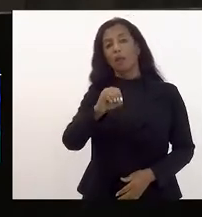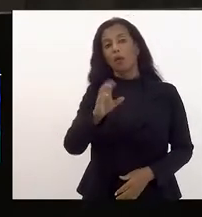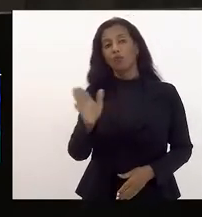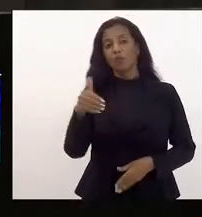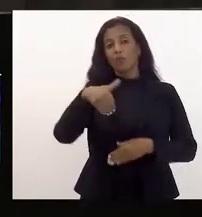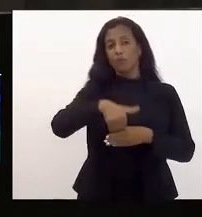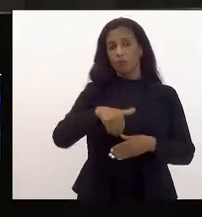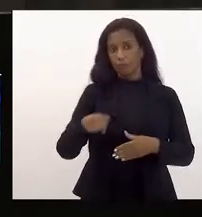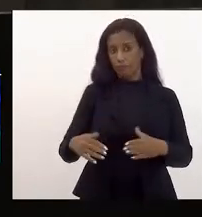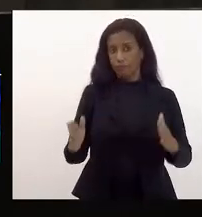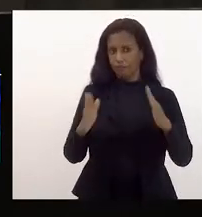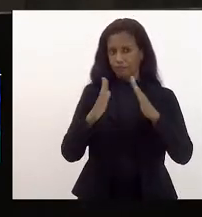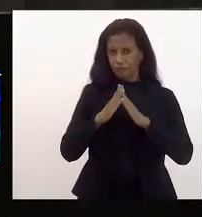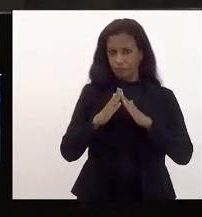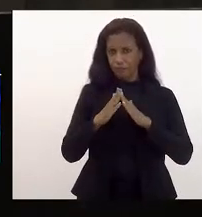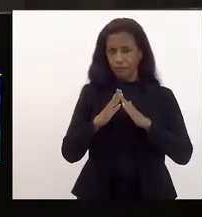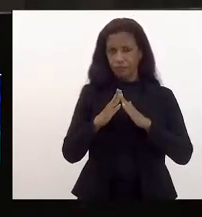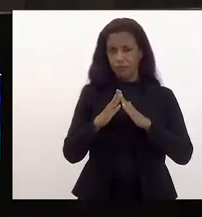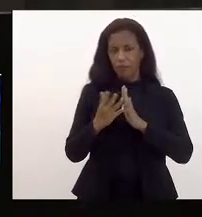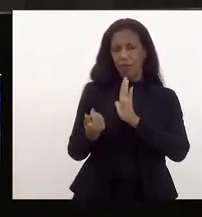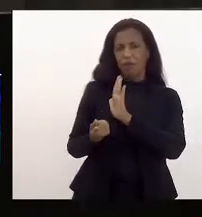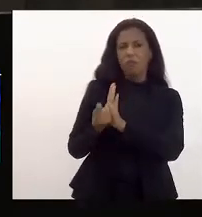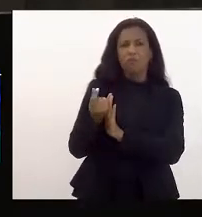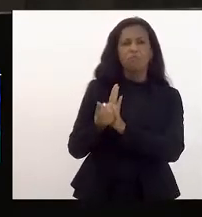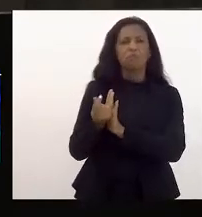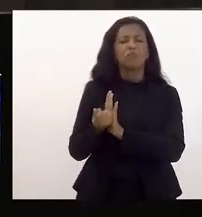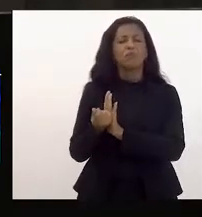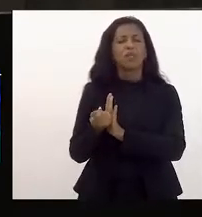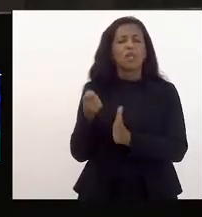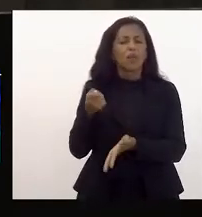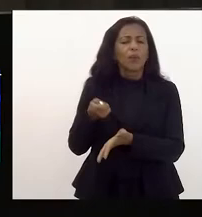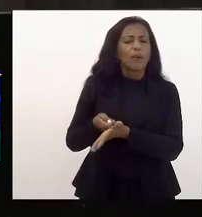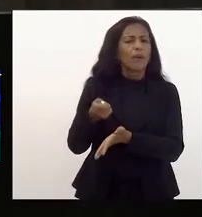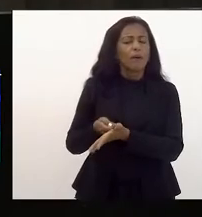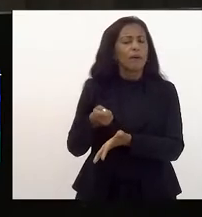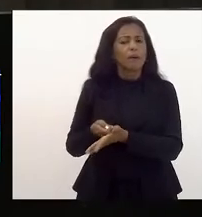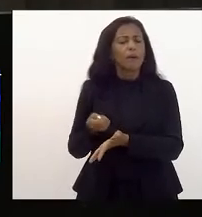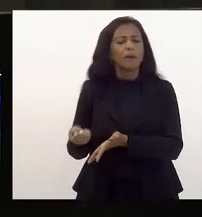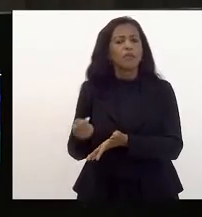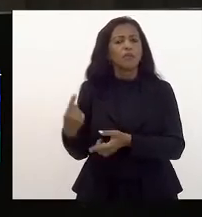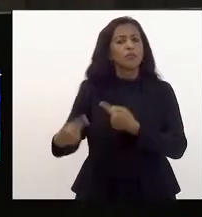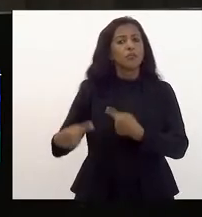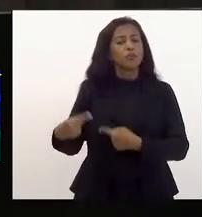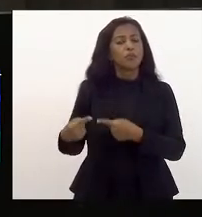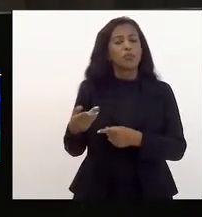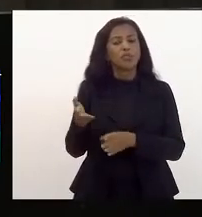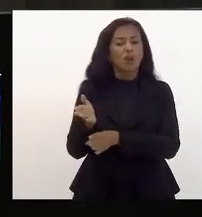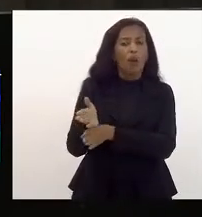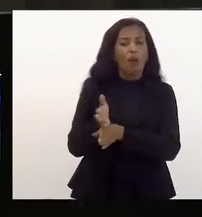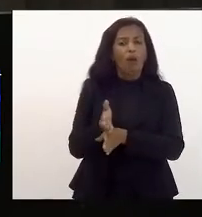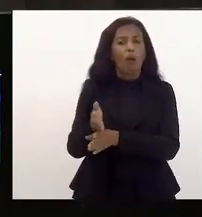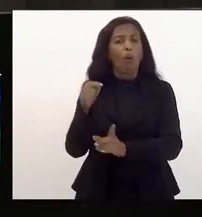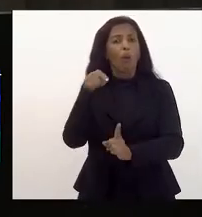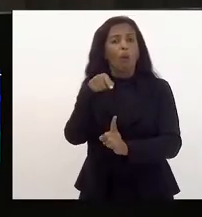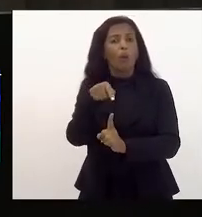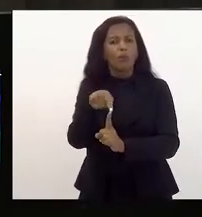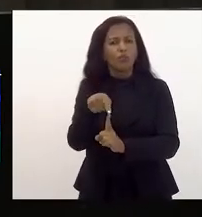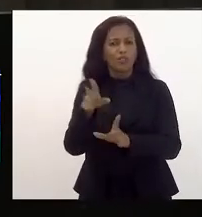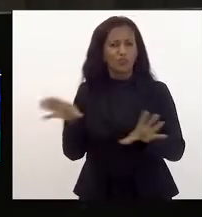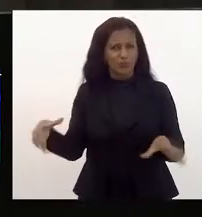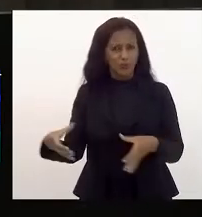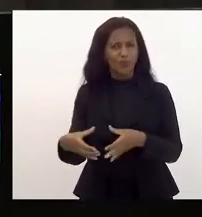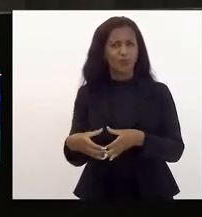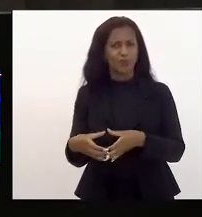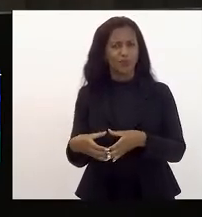na casa, uma peça orçamentária que não garanta políticas direcionadas com objetivos coletivos,